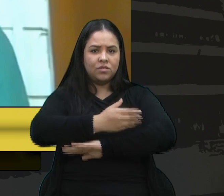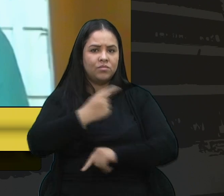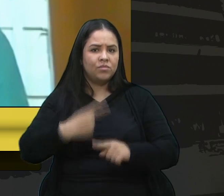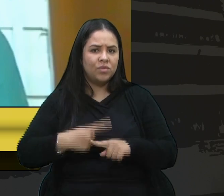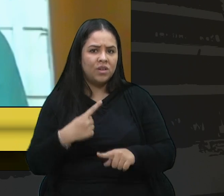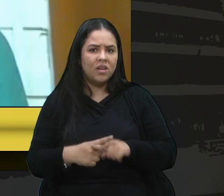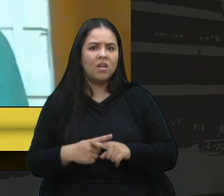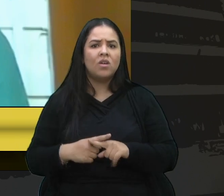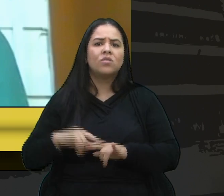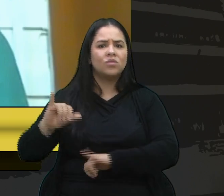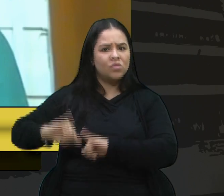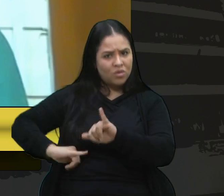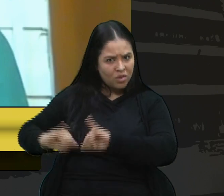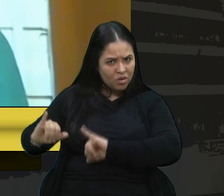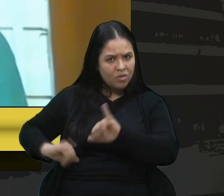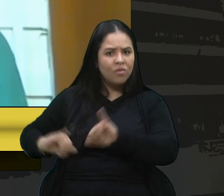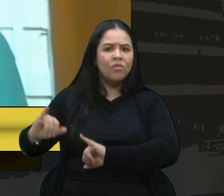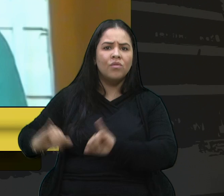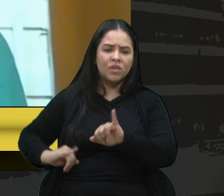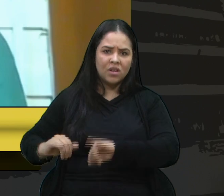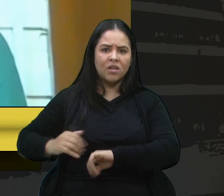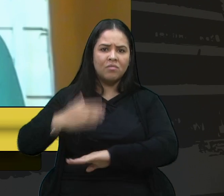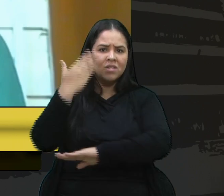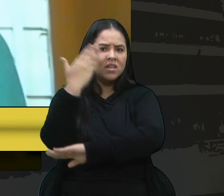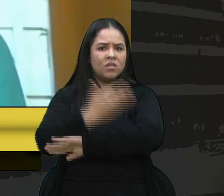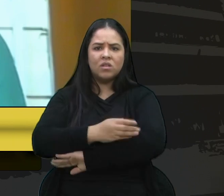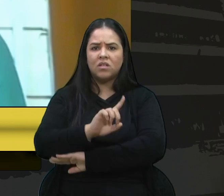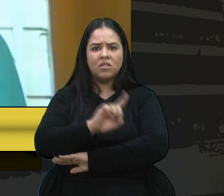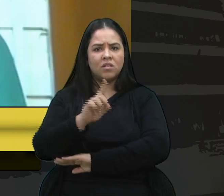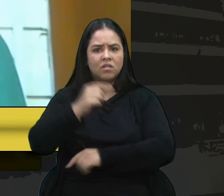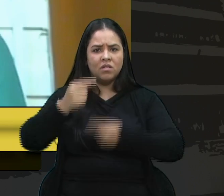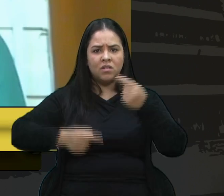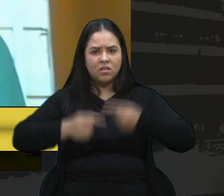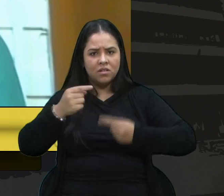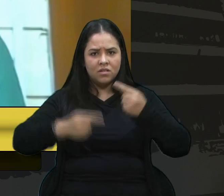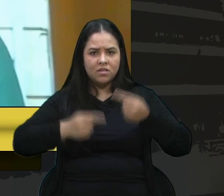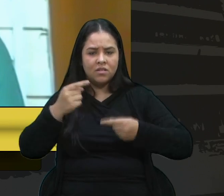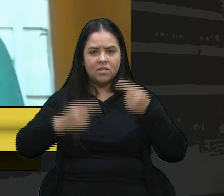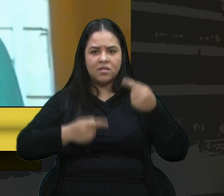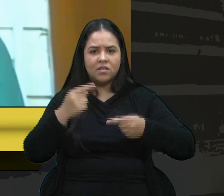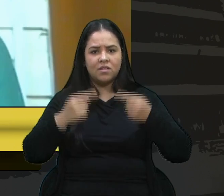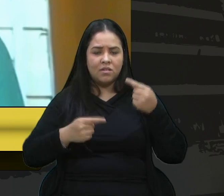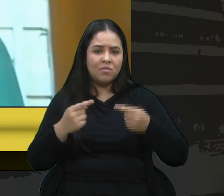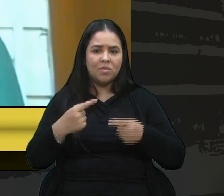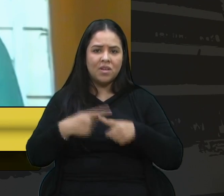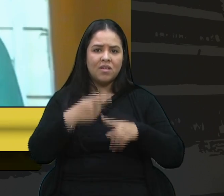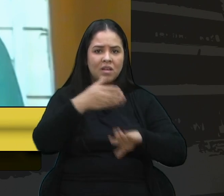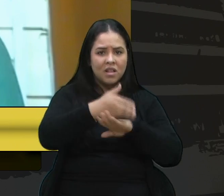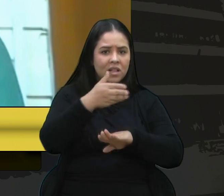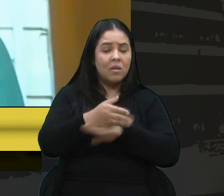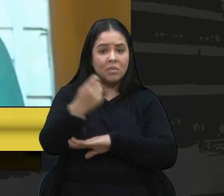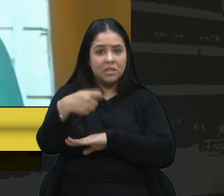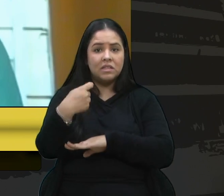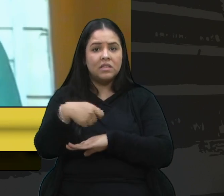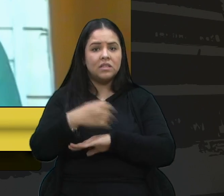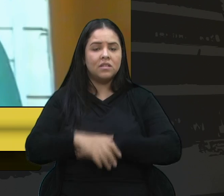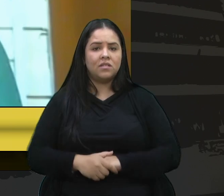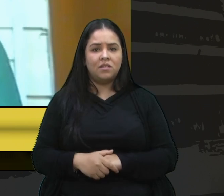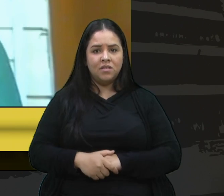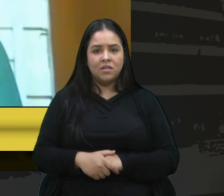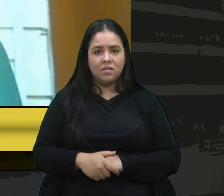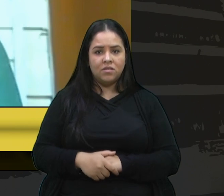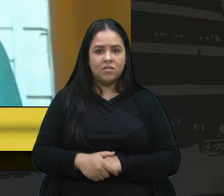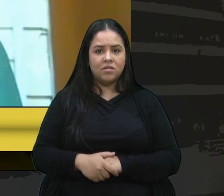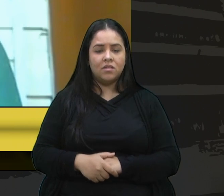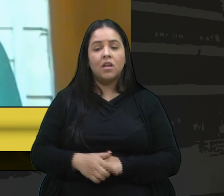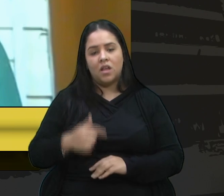efeito desses pedágios e que não estão sendo discutidos da forma mais adequada e com participação popular. Eu também tive a oportunidade de